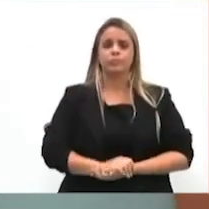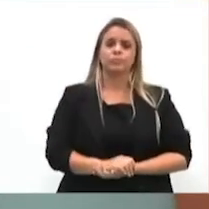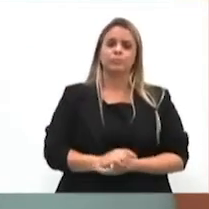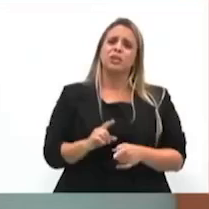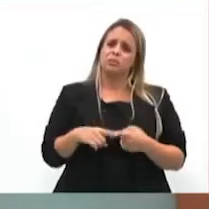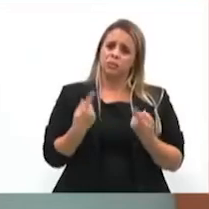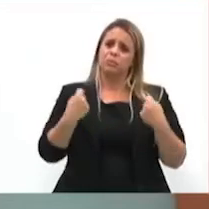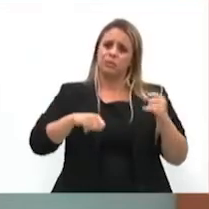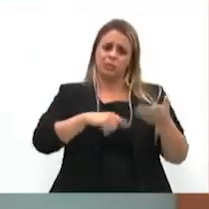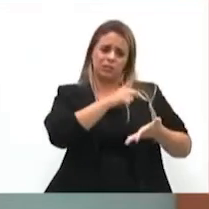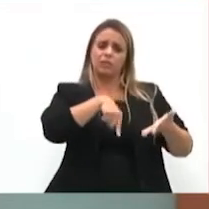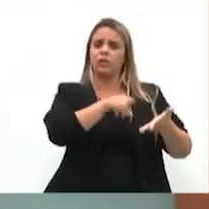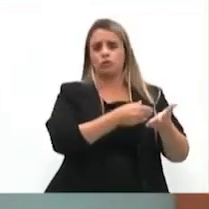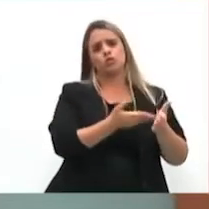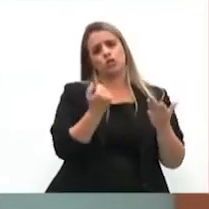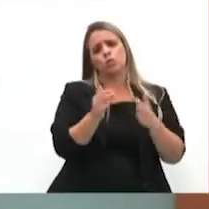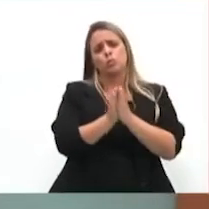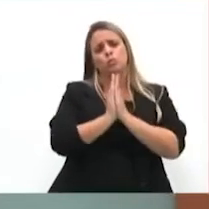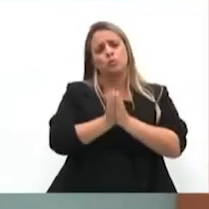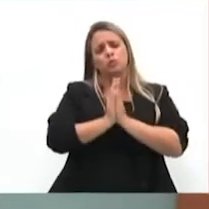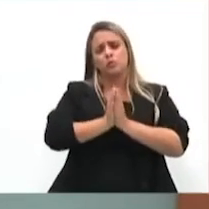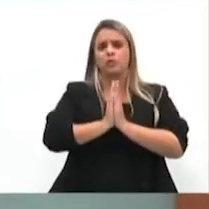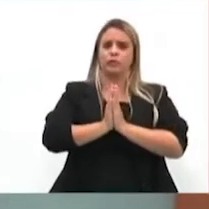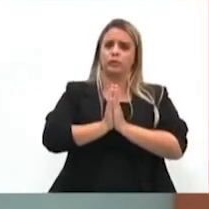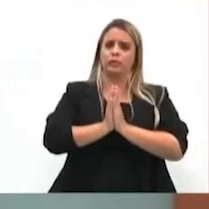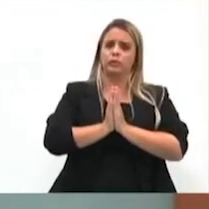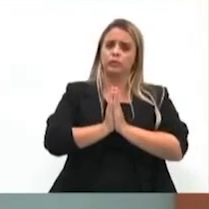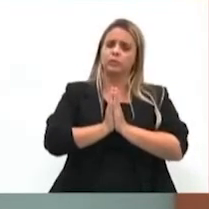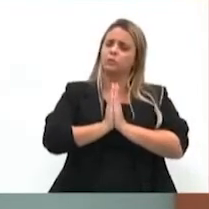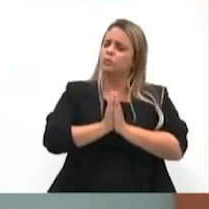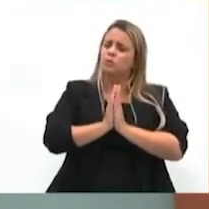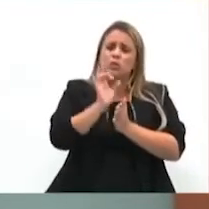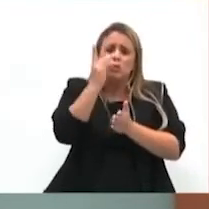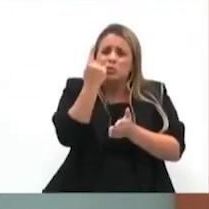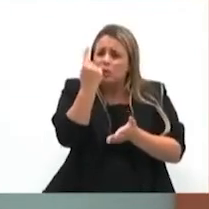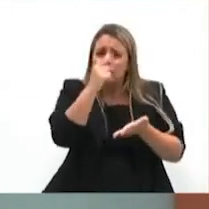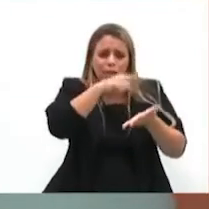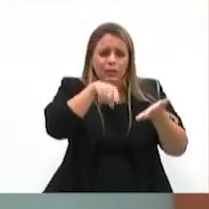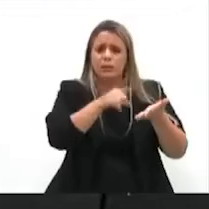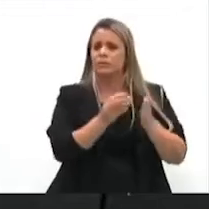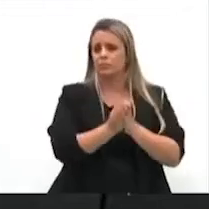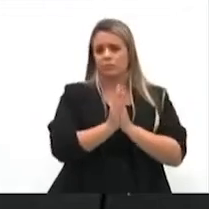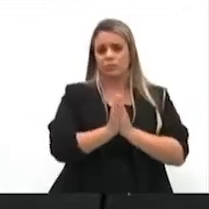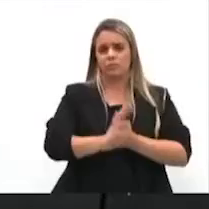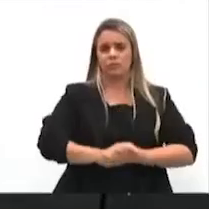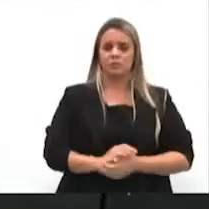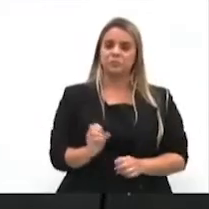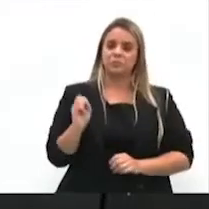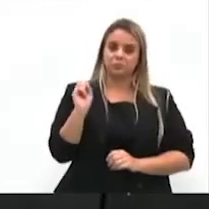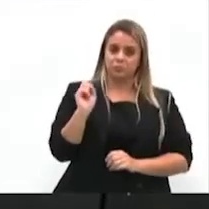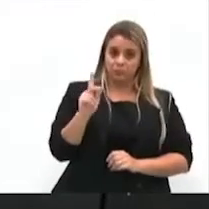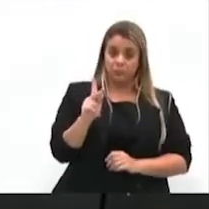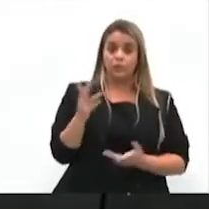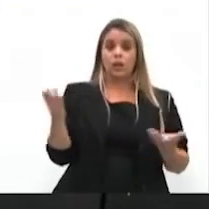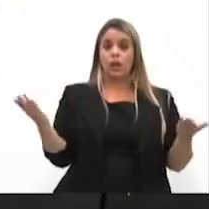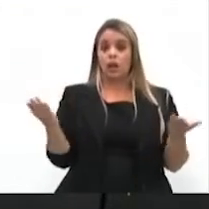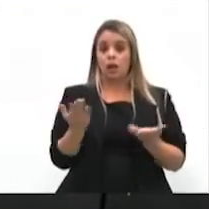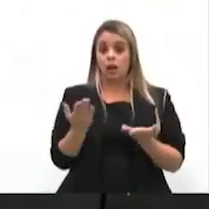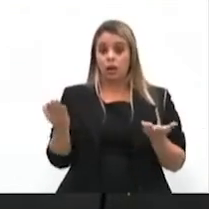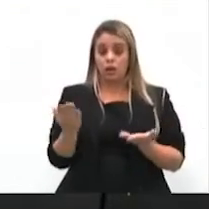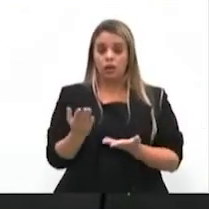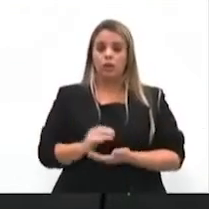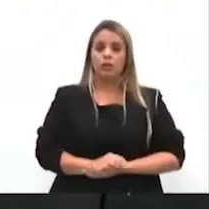mas vamos derrubar esse veto. Por favor, por favor. Só esse. Ok, então, vamos,